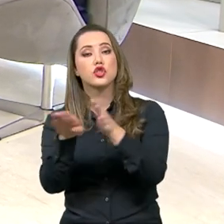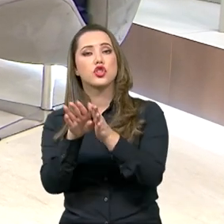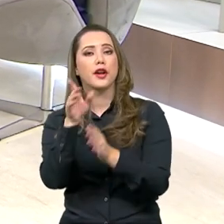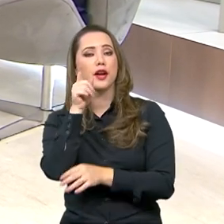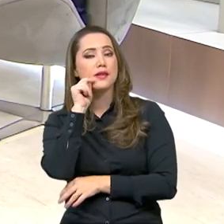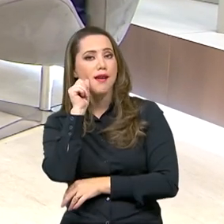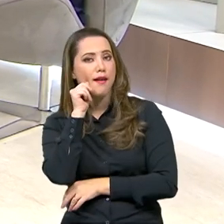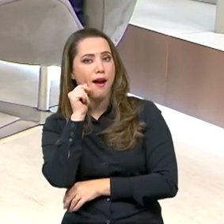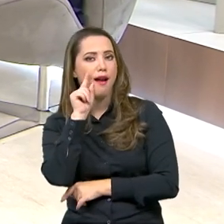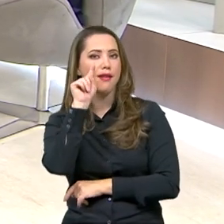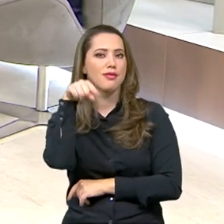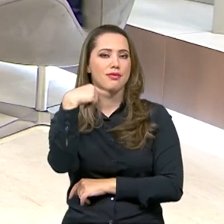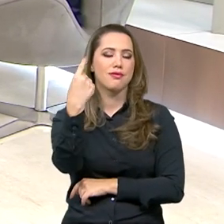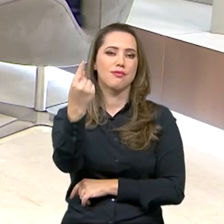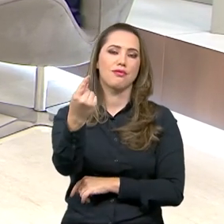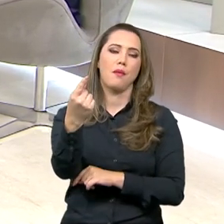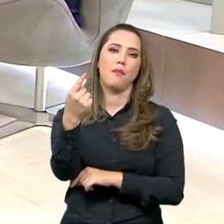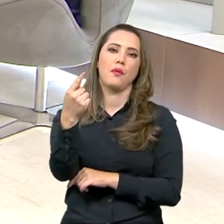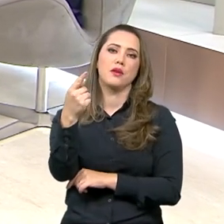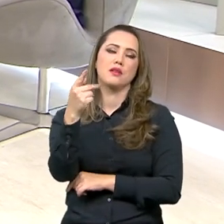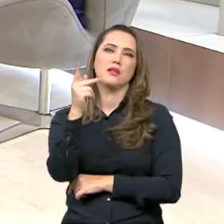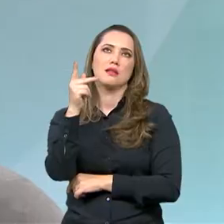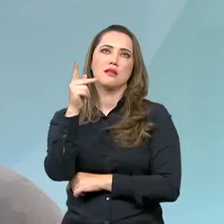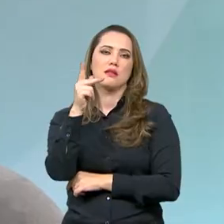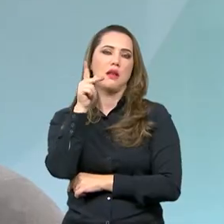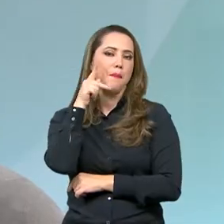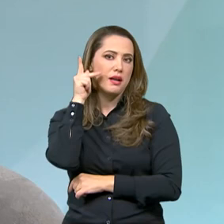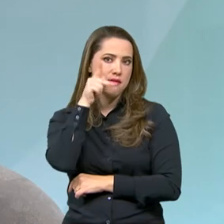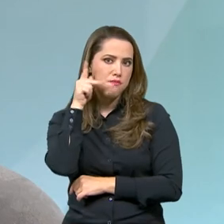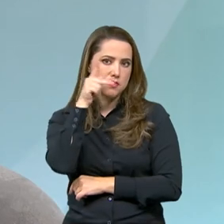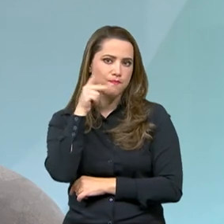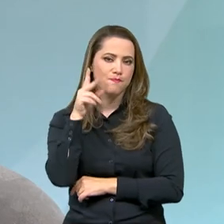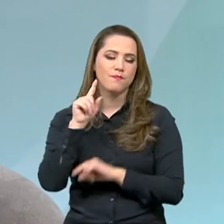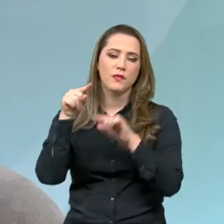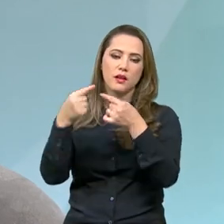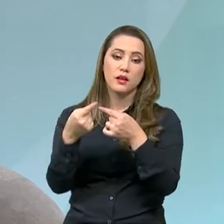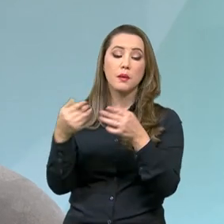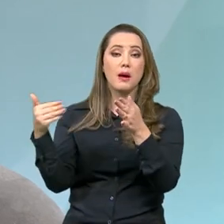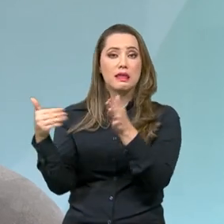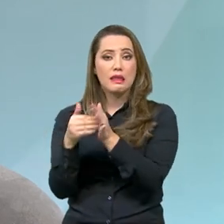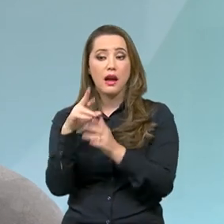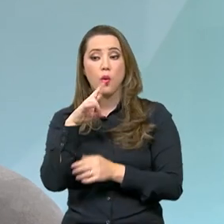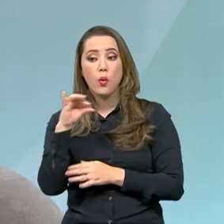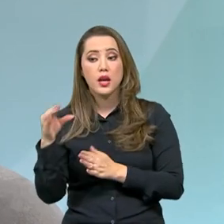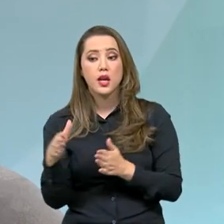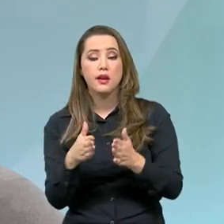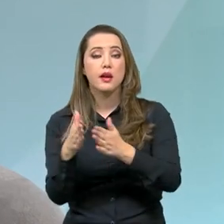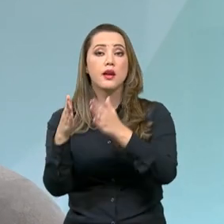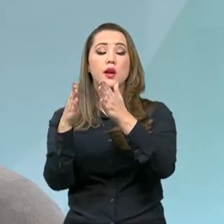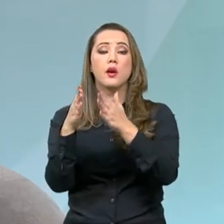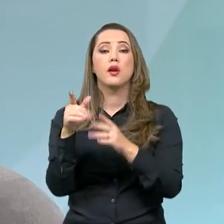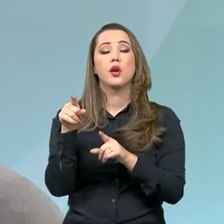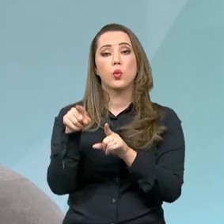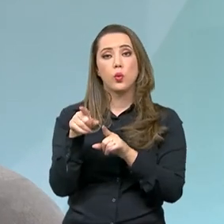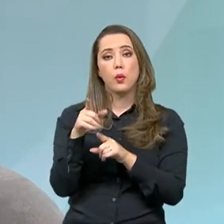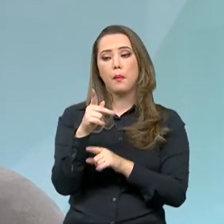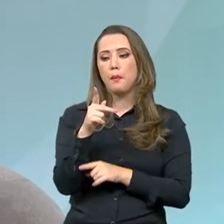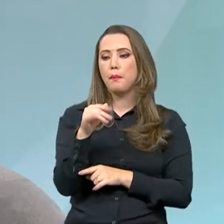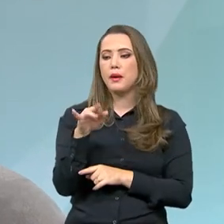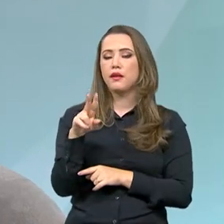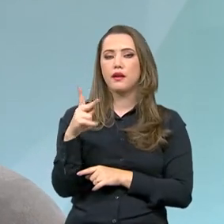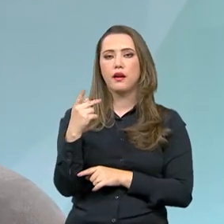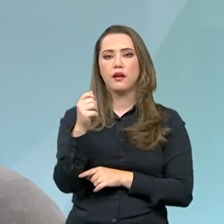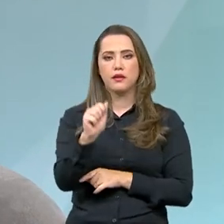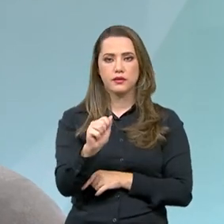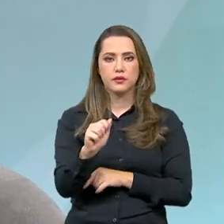Áridos, na Paraíba, e as águas dali seguem para o rio Piranhas Açú e conseguem chegar no rio Grande do Norte sem canal. Então,